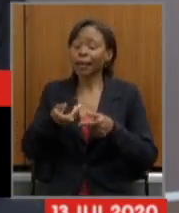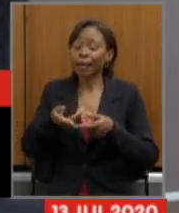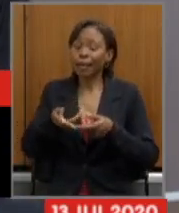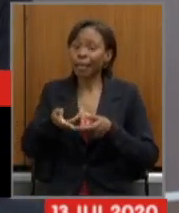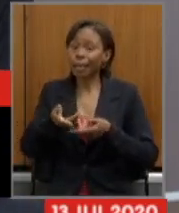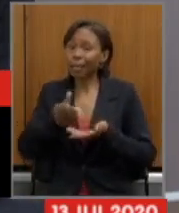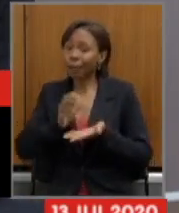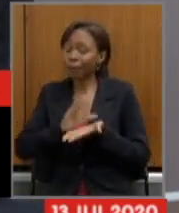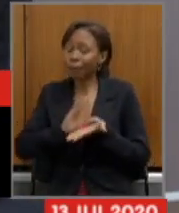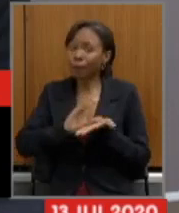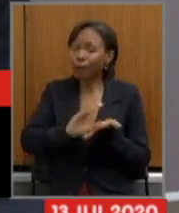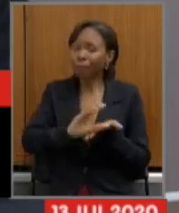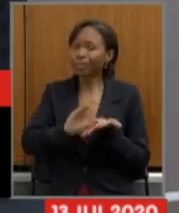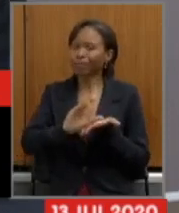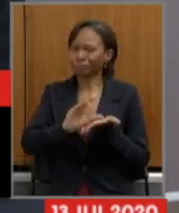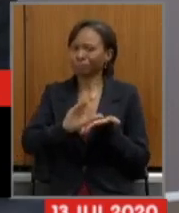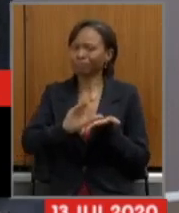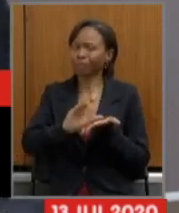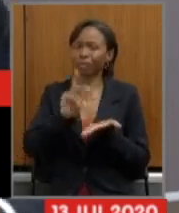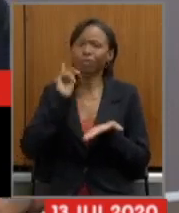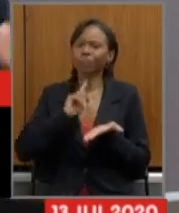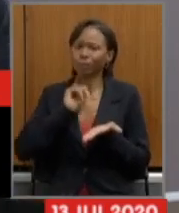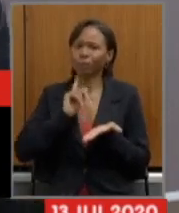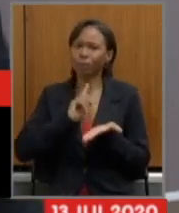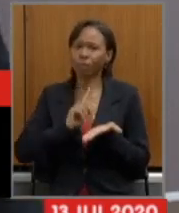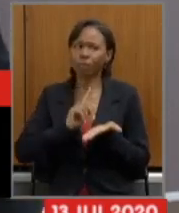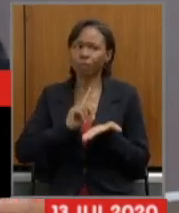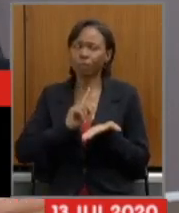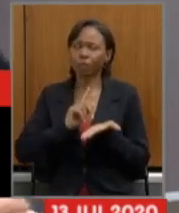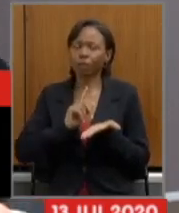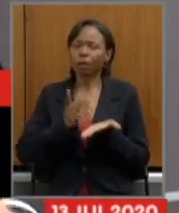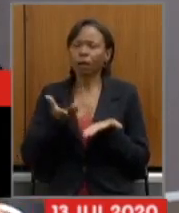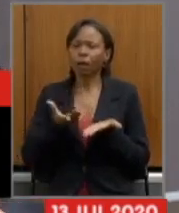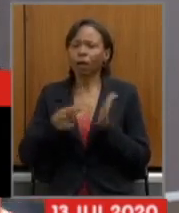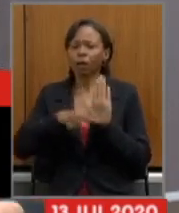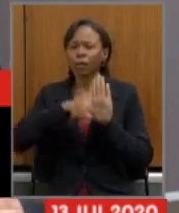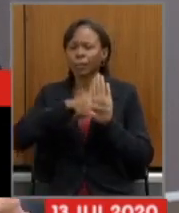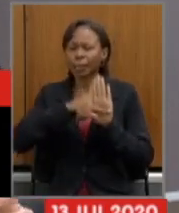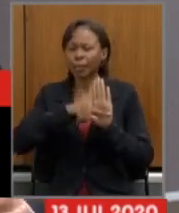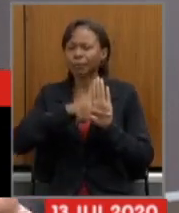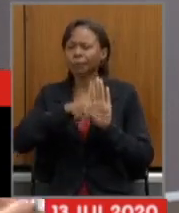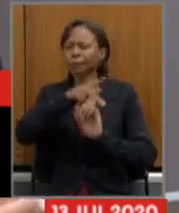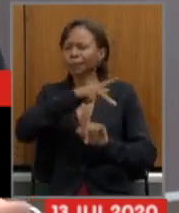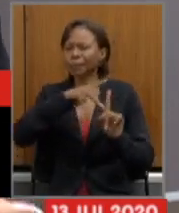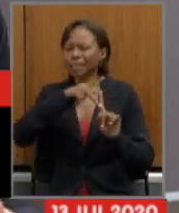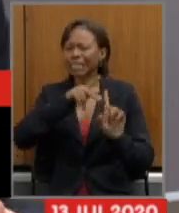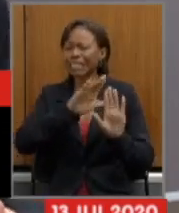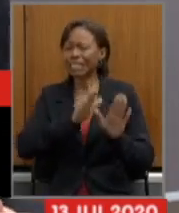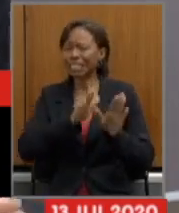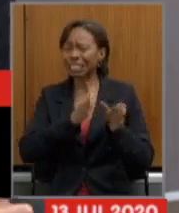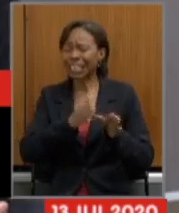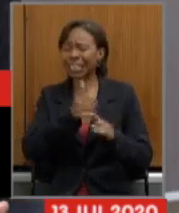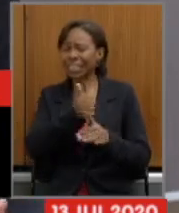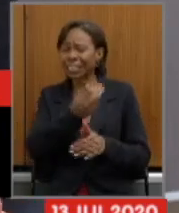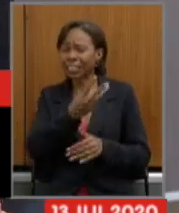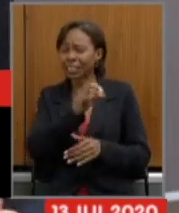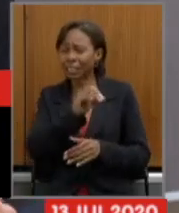para diminuir o déficit previdenciário, que só entre 2013 e 2020 já atingiu R 130 bilhões.